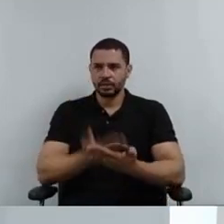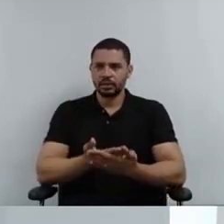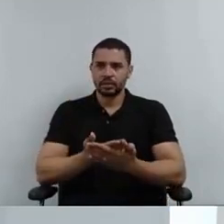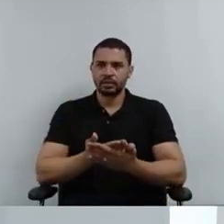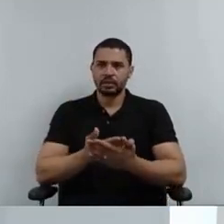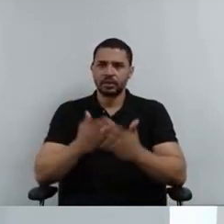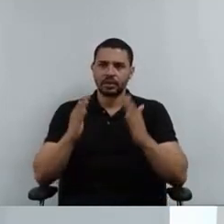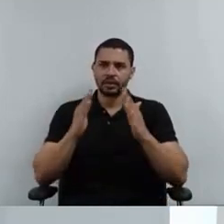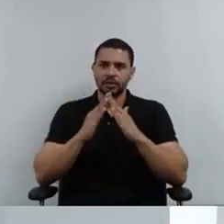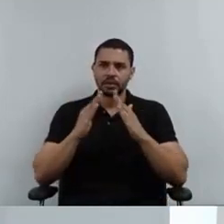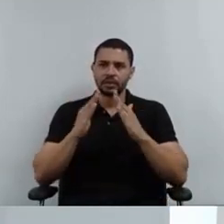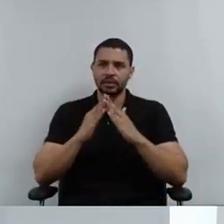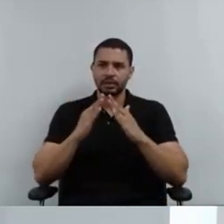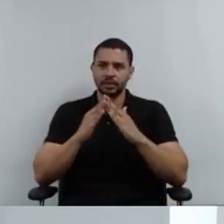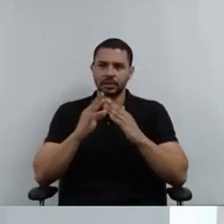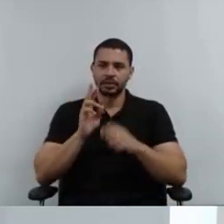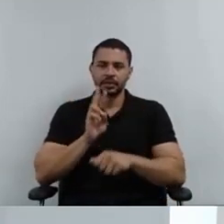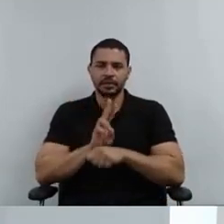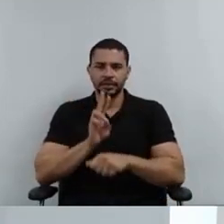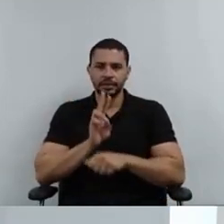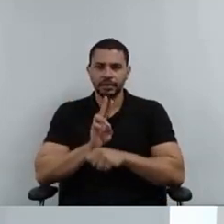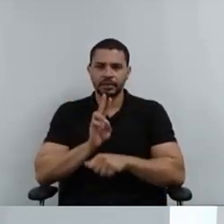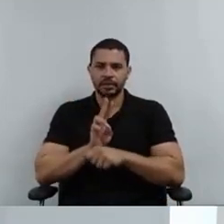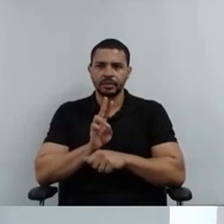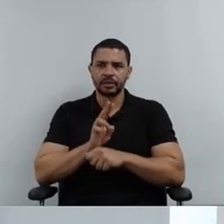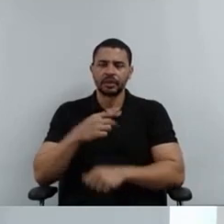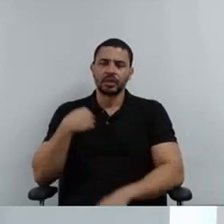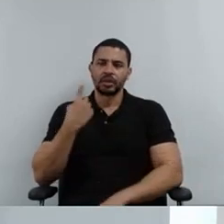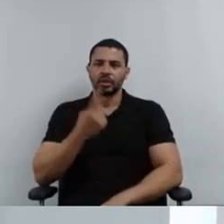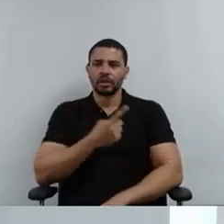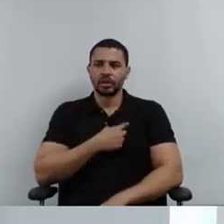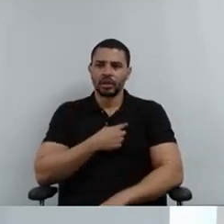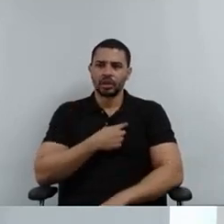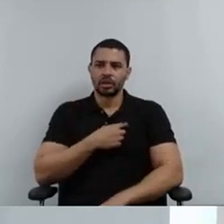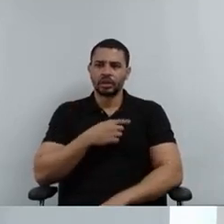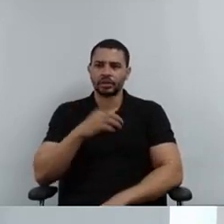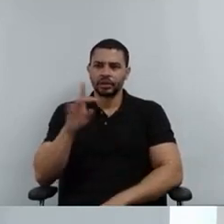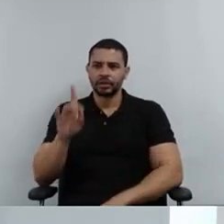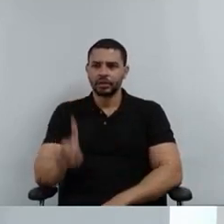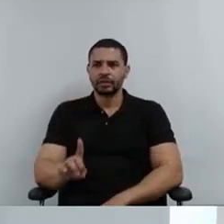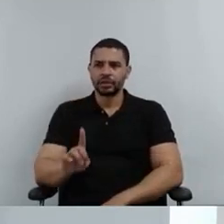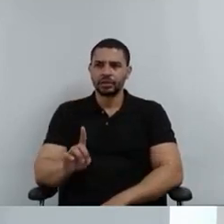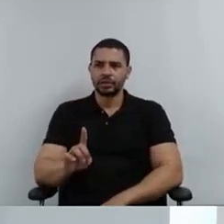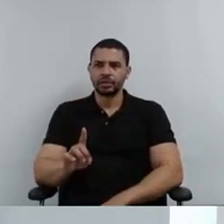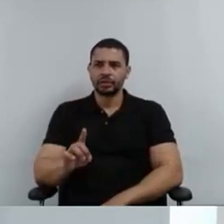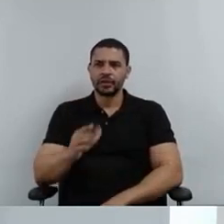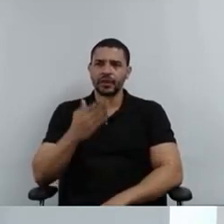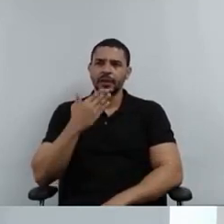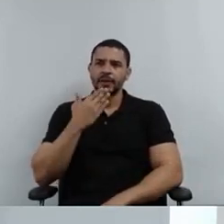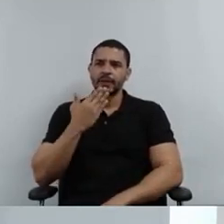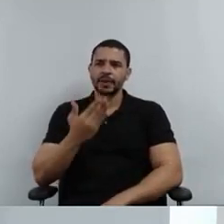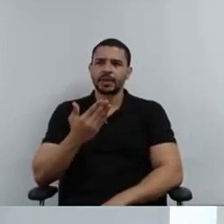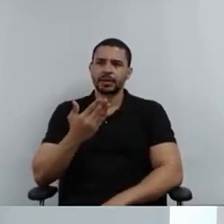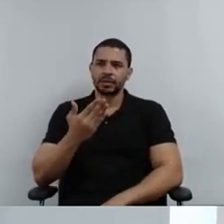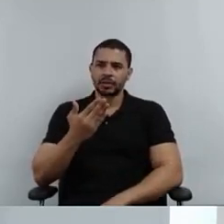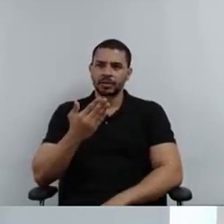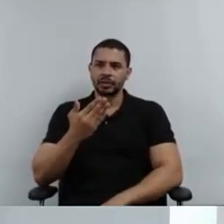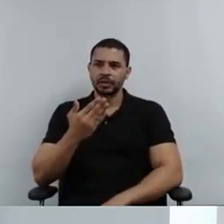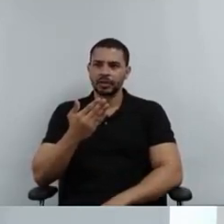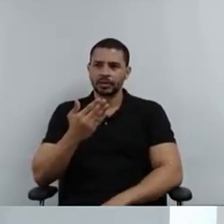de proteção dos nossos direitos. Então, eu peço que a gente traga isso à luz. Nós vamos fazer um evento